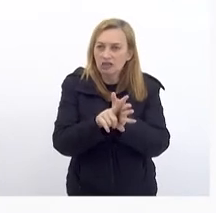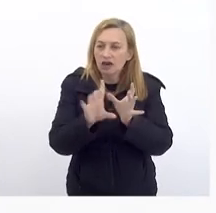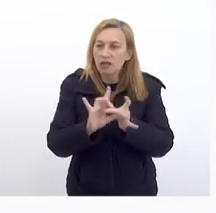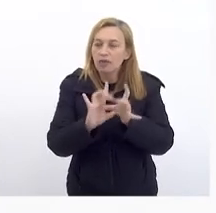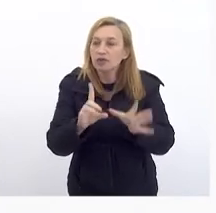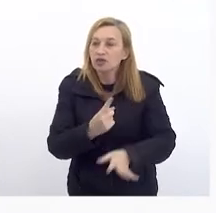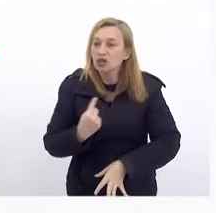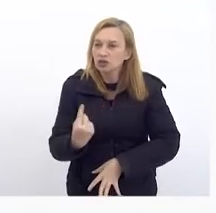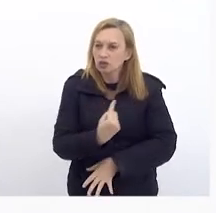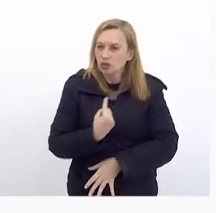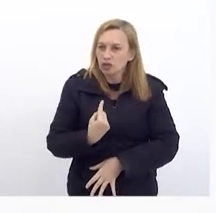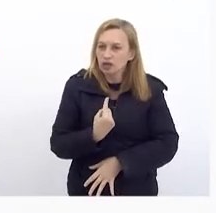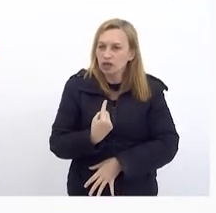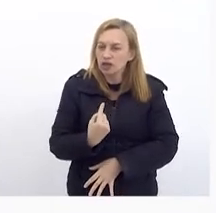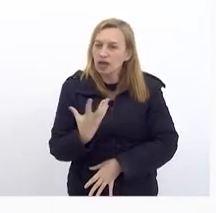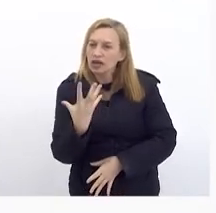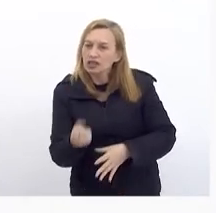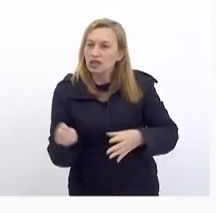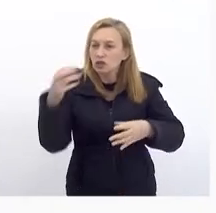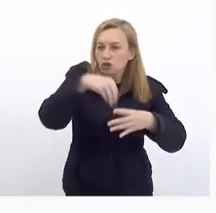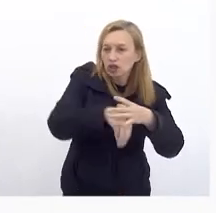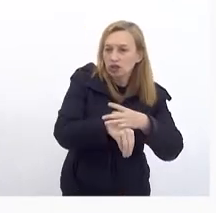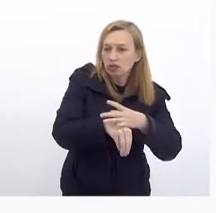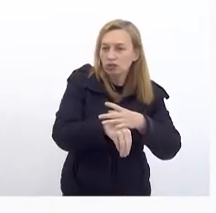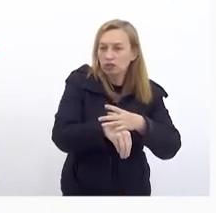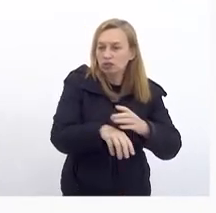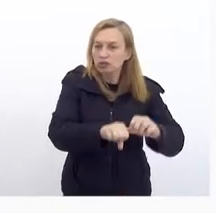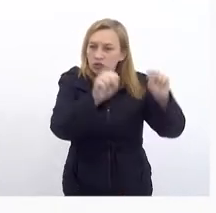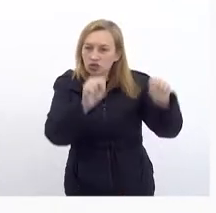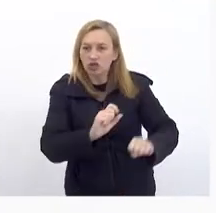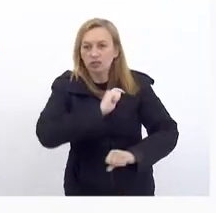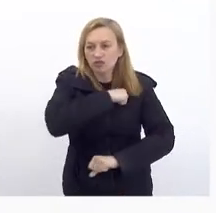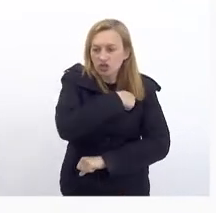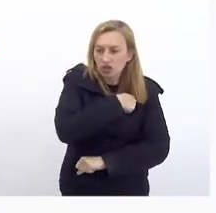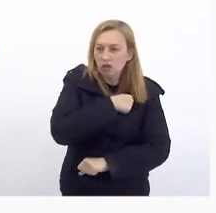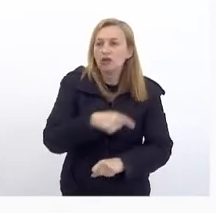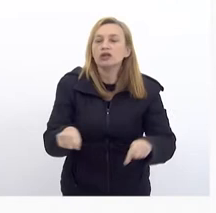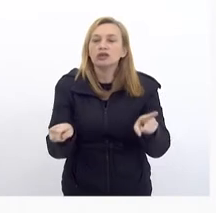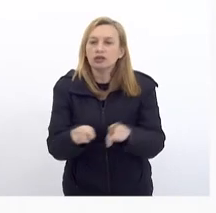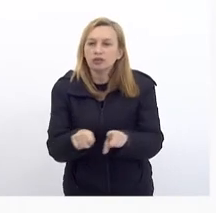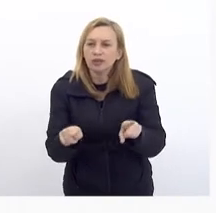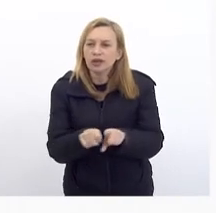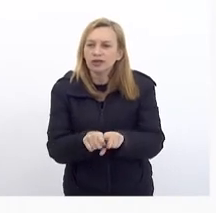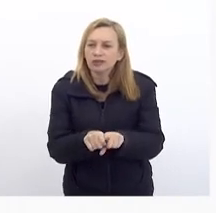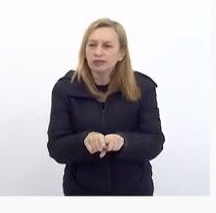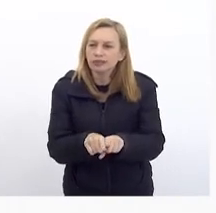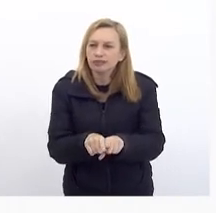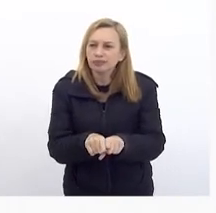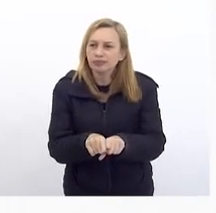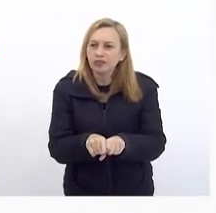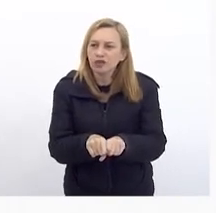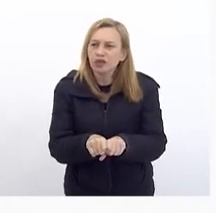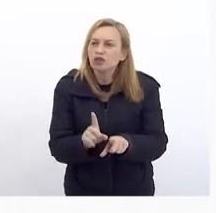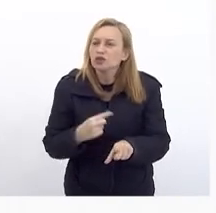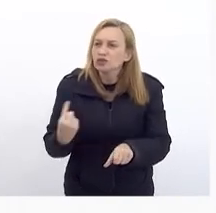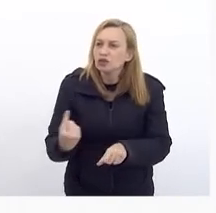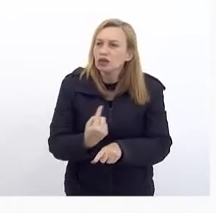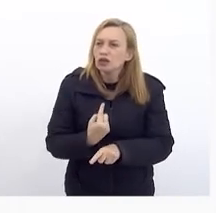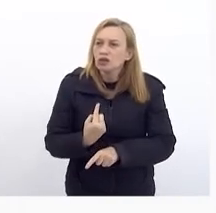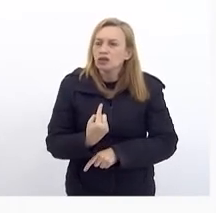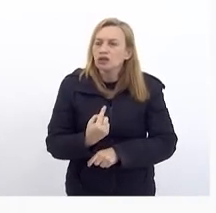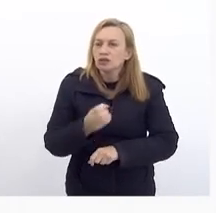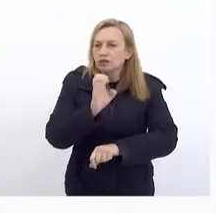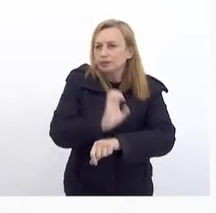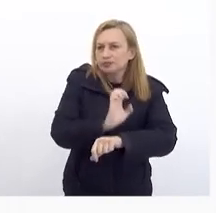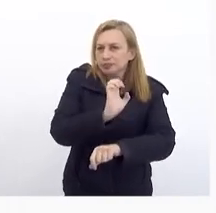Ser aceito Dentro do regime De recuperação Fiscal Mas ao mesmo Tempo A gente Como Estado